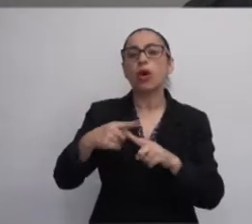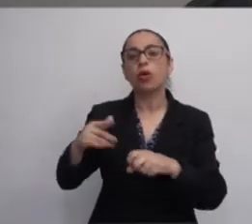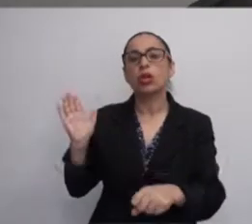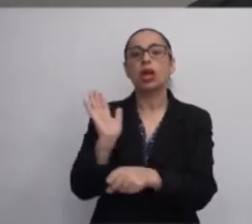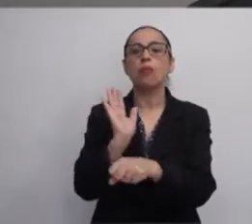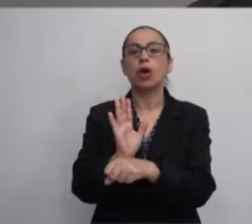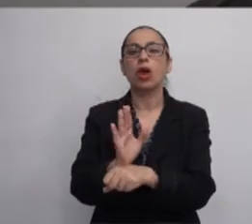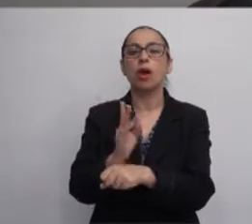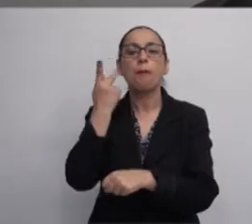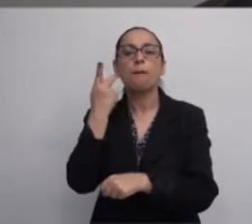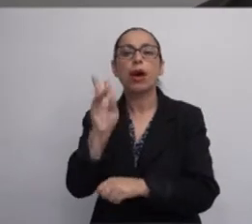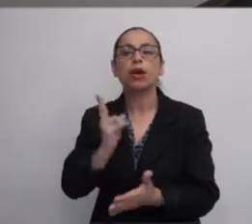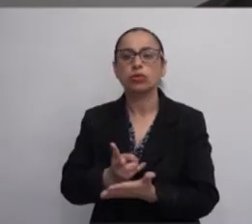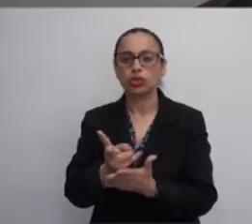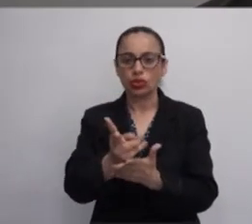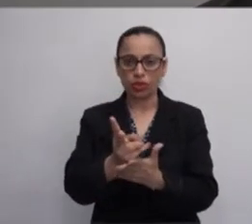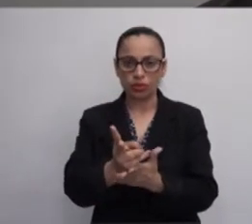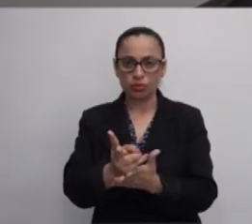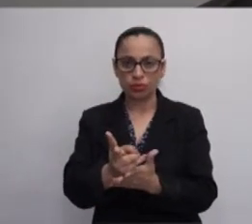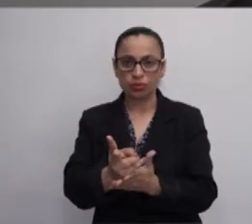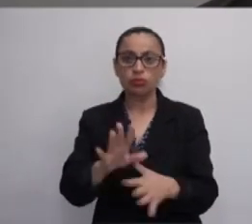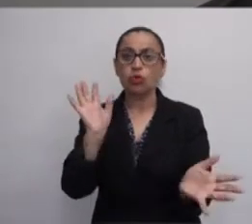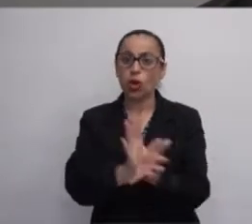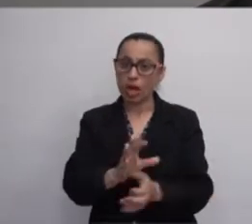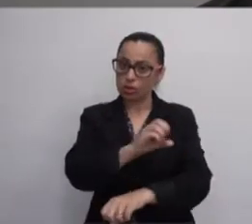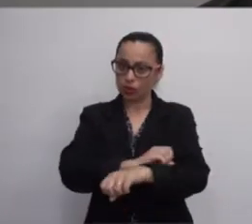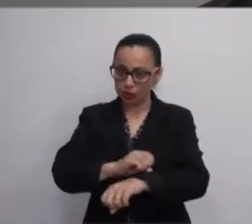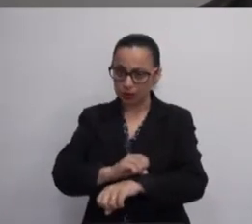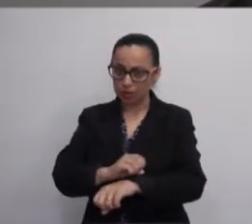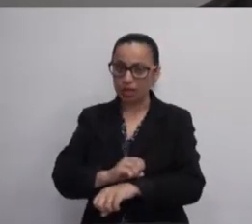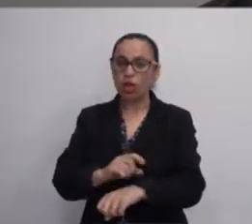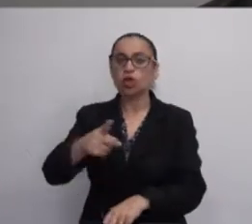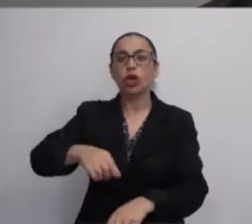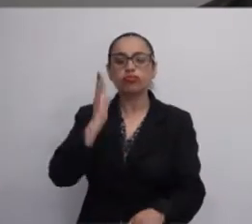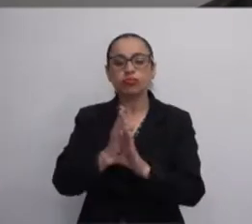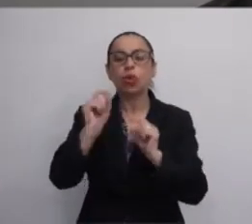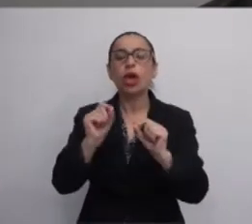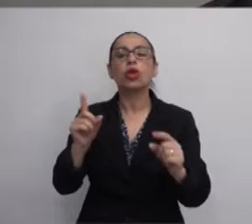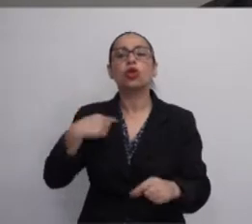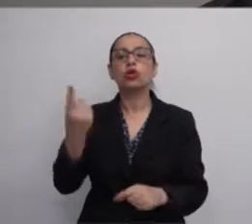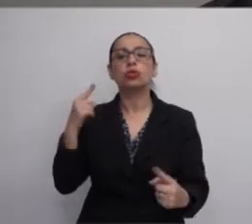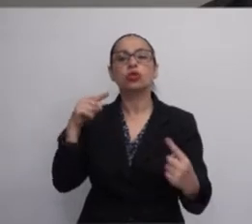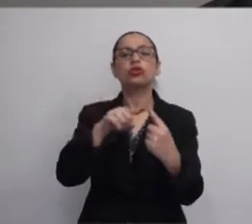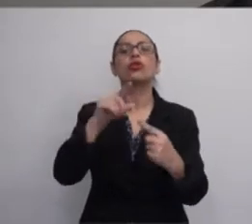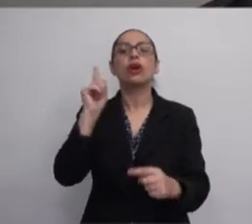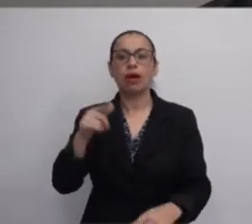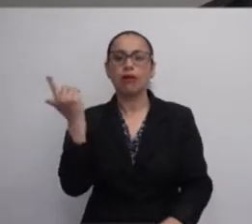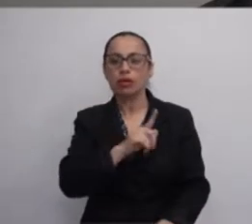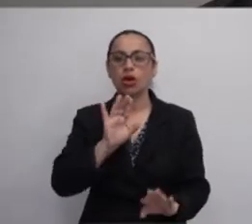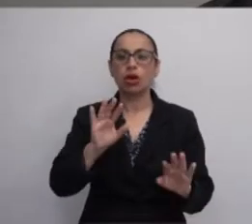para a sua continuidade. No caso das oficinas, verificamos que o nosso objetivo foi alcançado quando